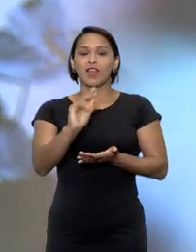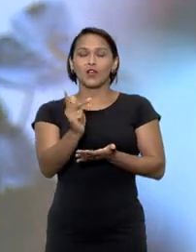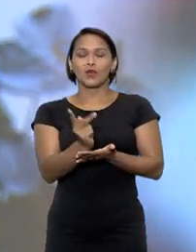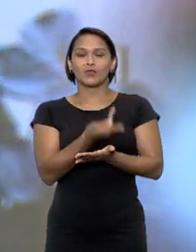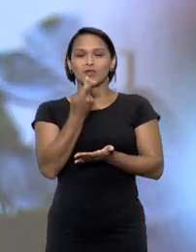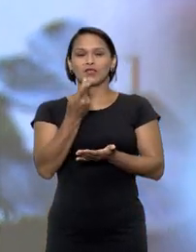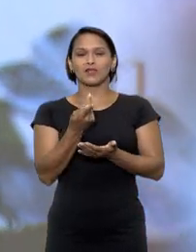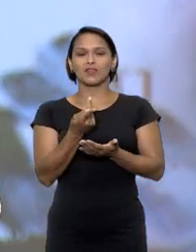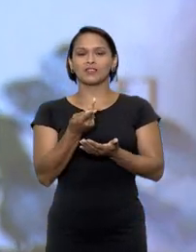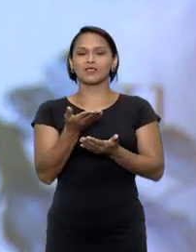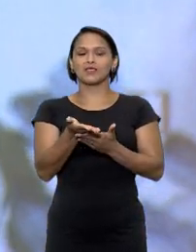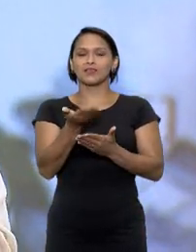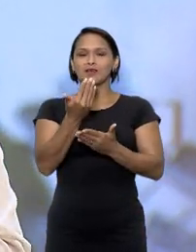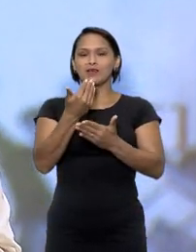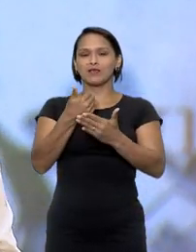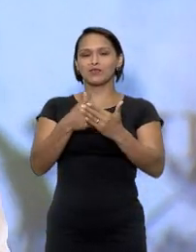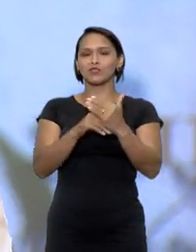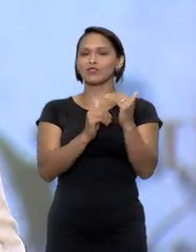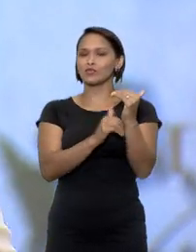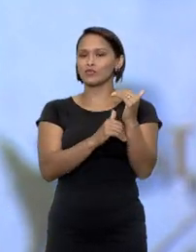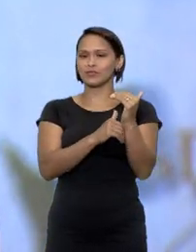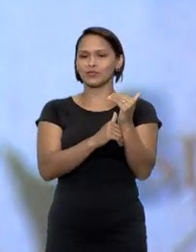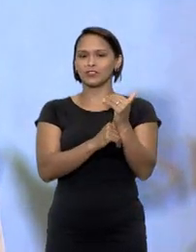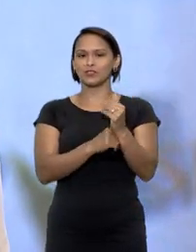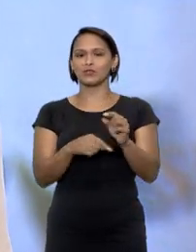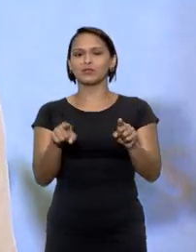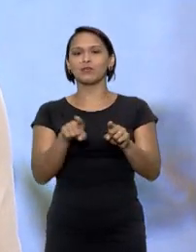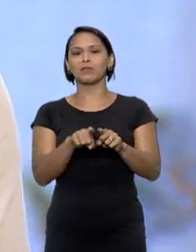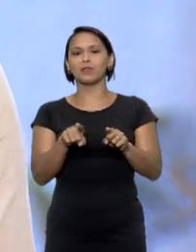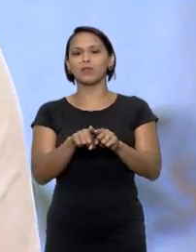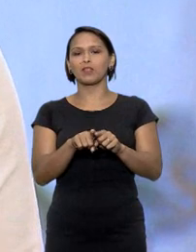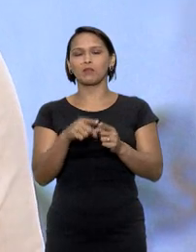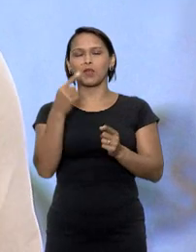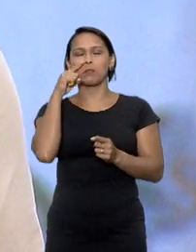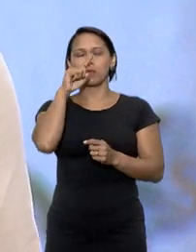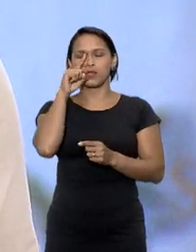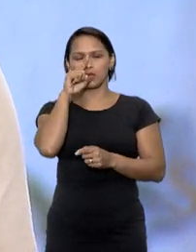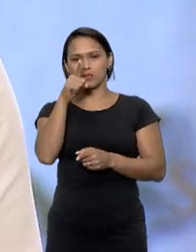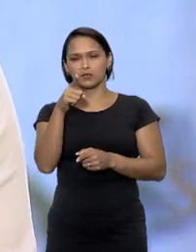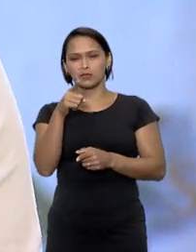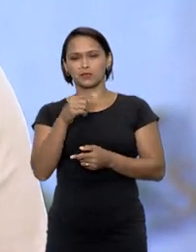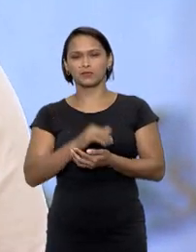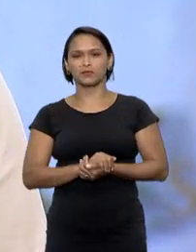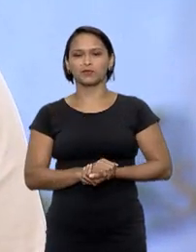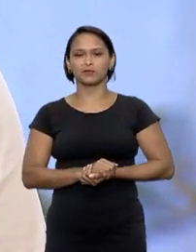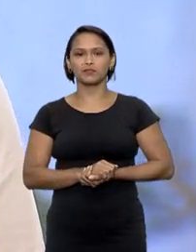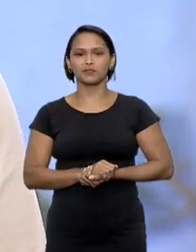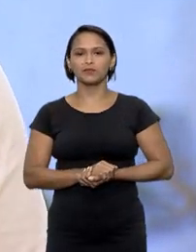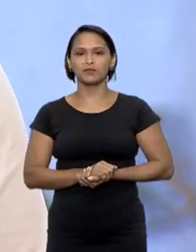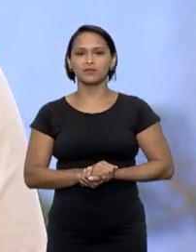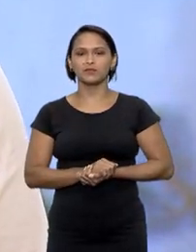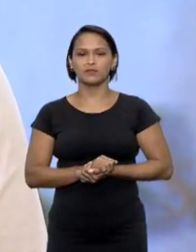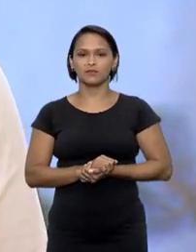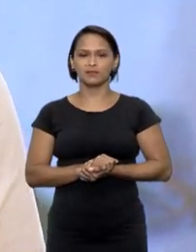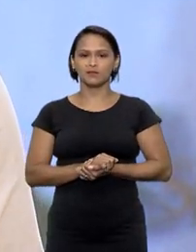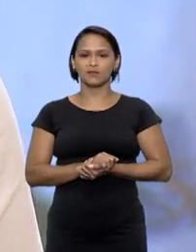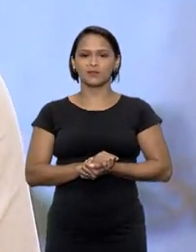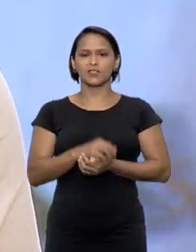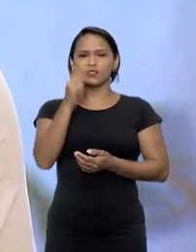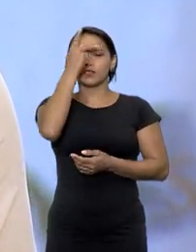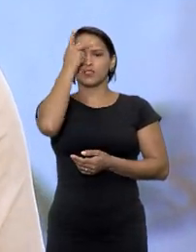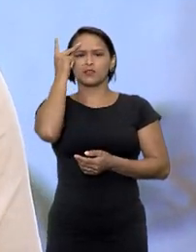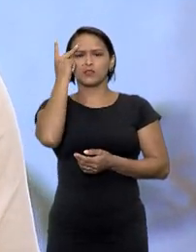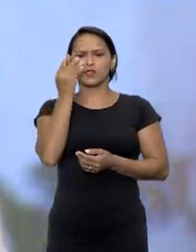Acontece que por trás de todos os benefícios dessa tecnologia, o ambiente virtual também traz riscos à segurança e